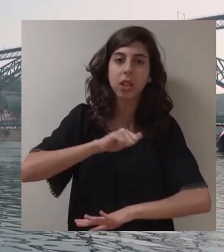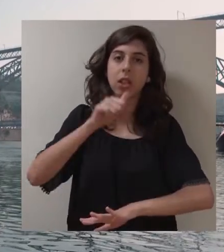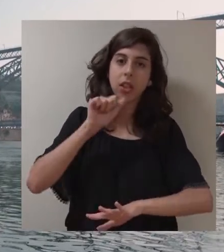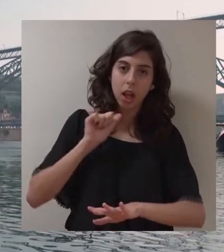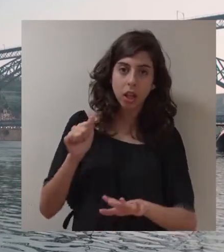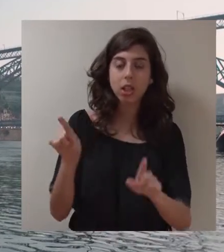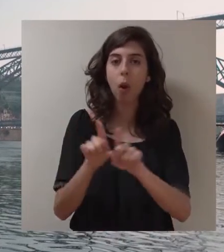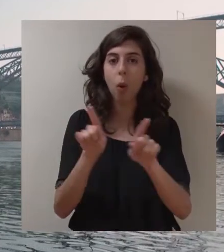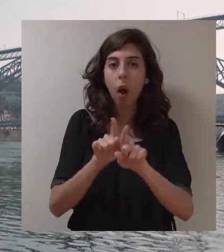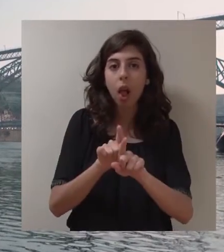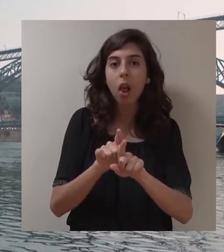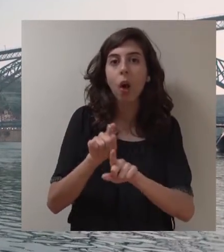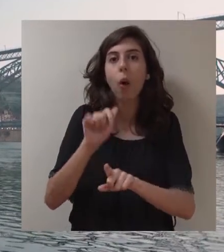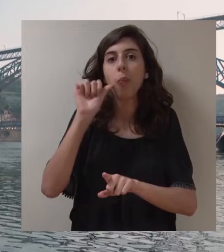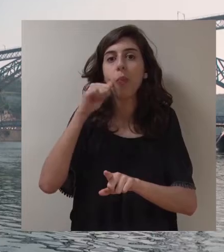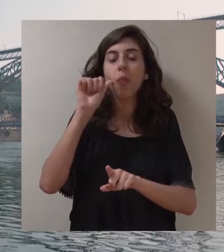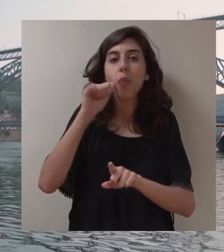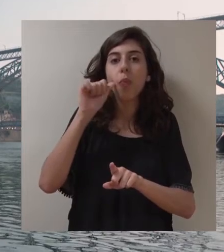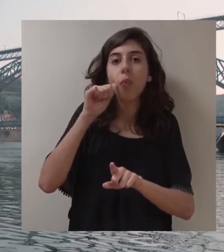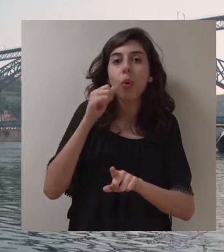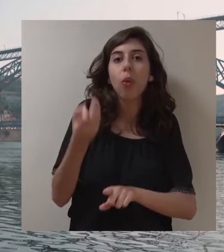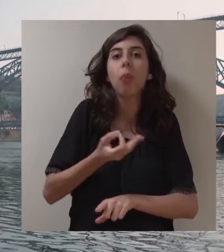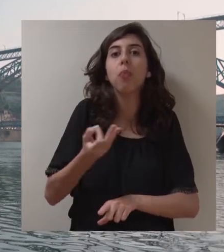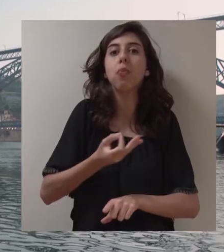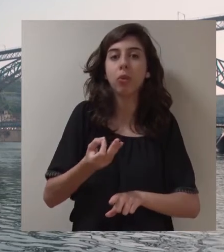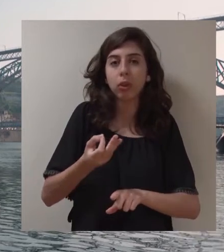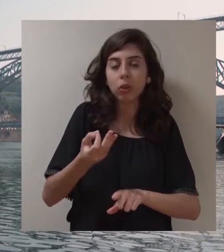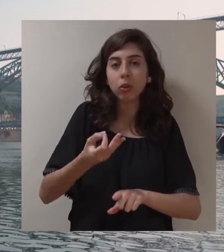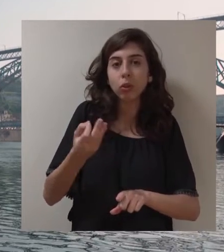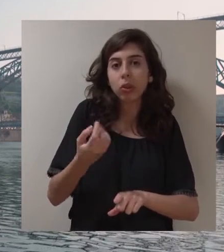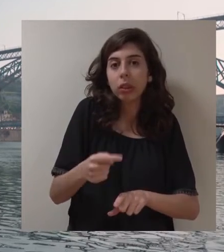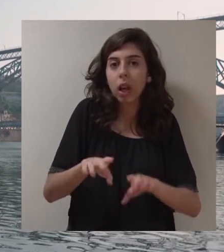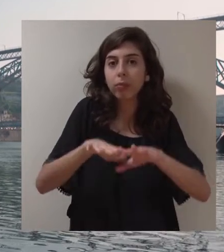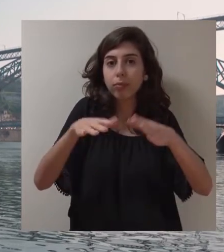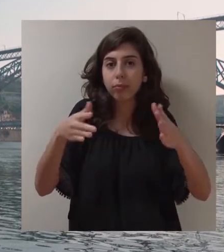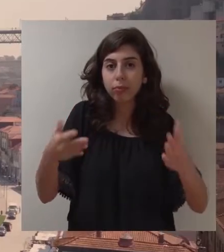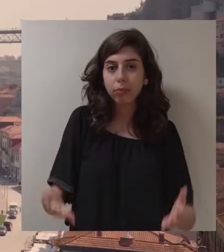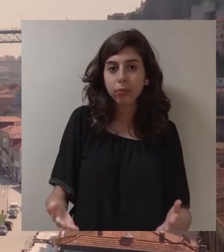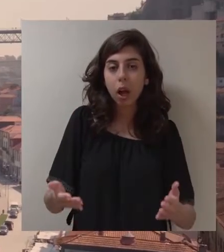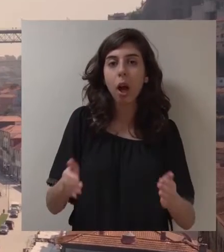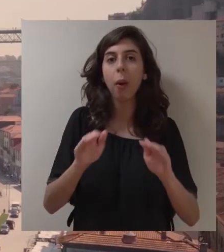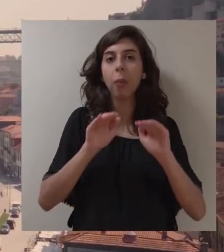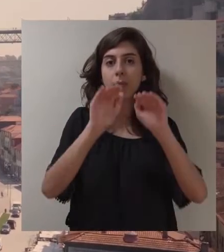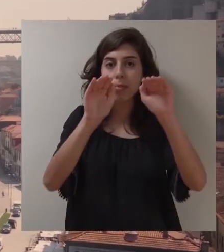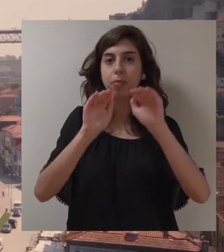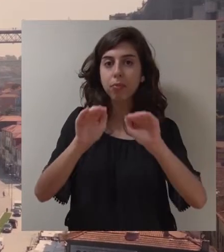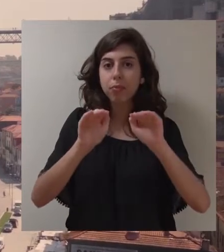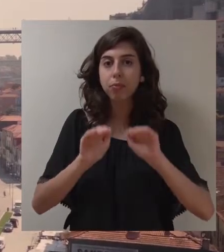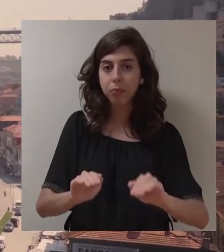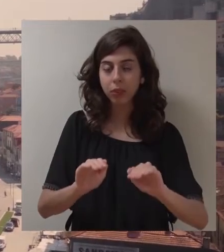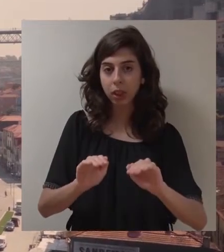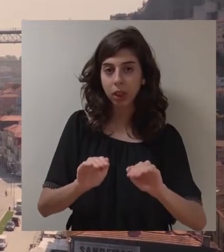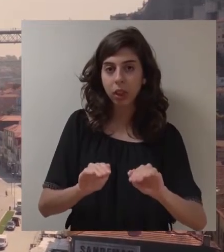paciência, como tem o vinho do Porto nas suas barricas, nos